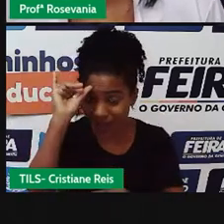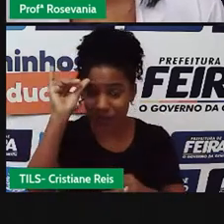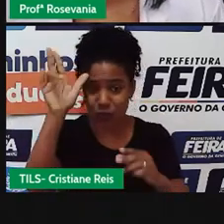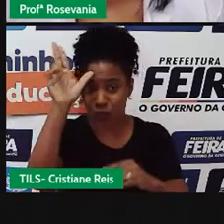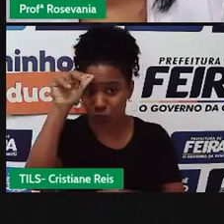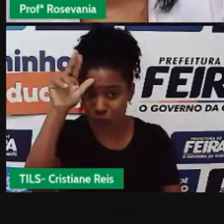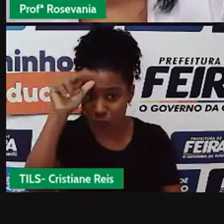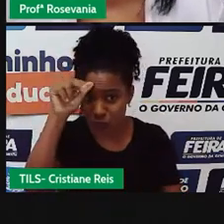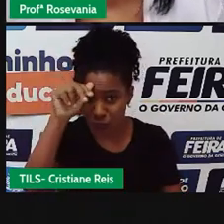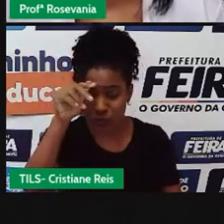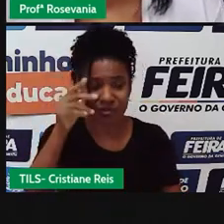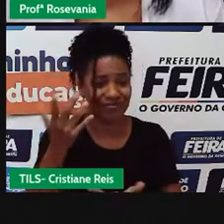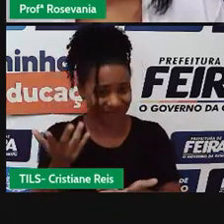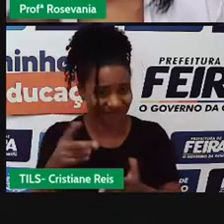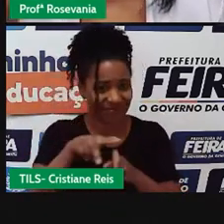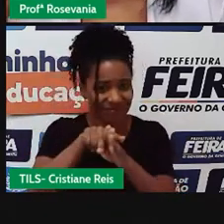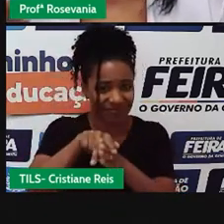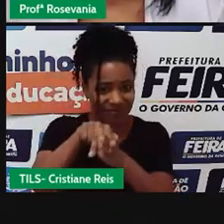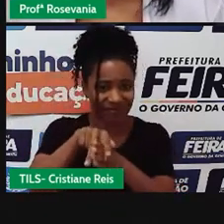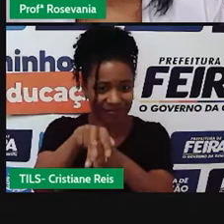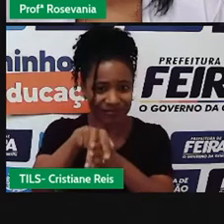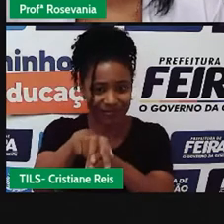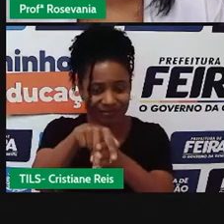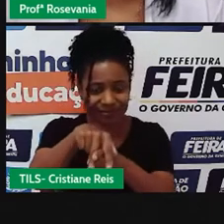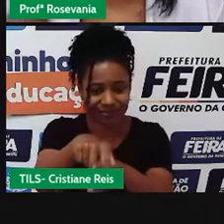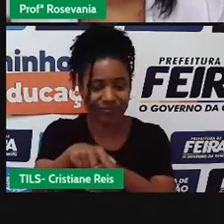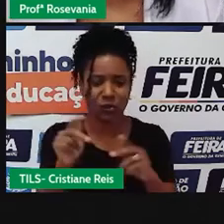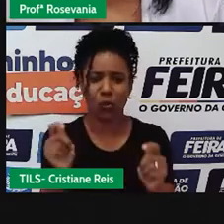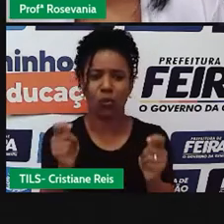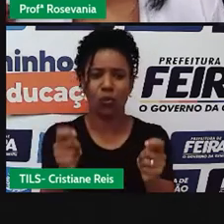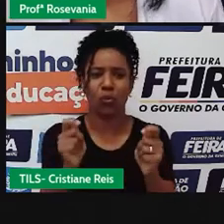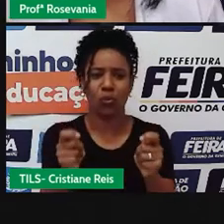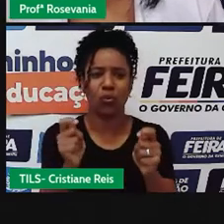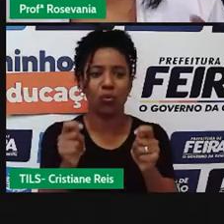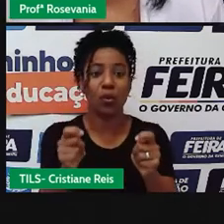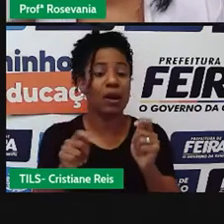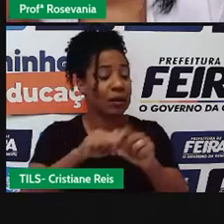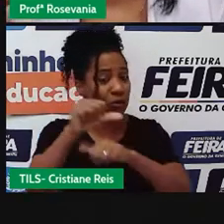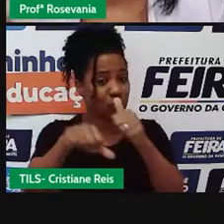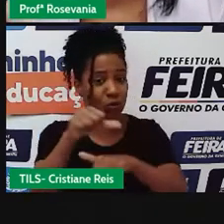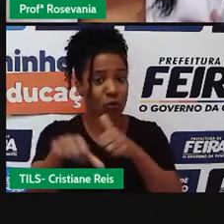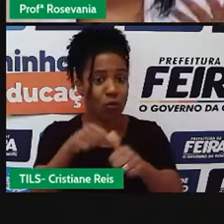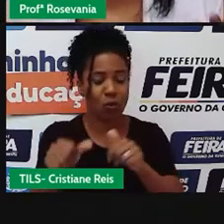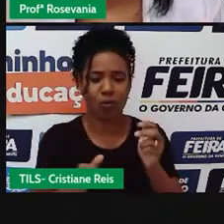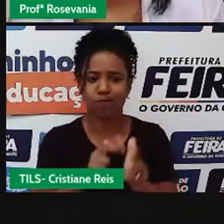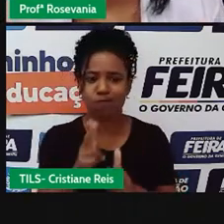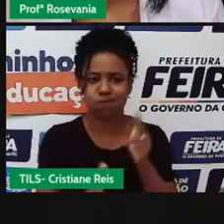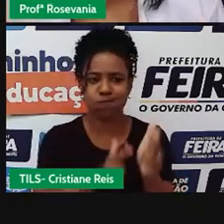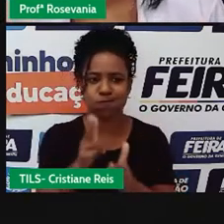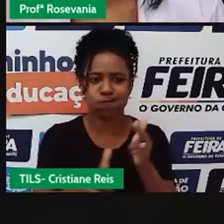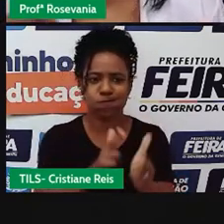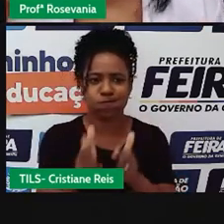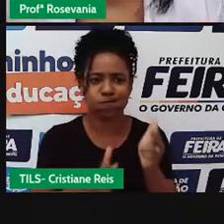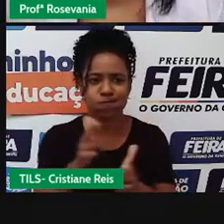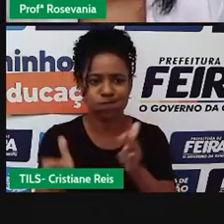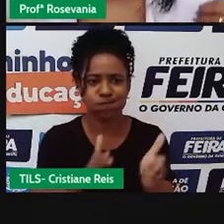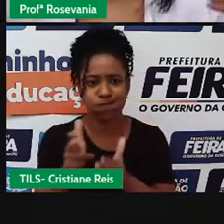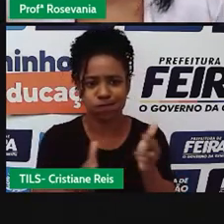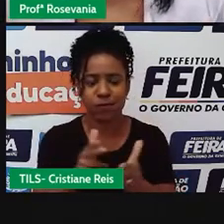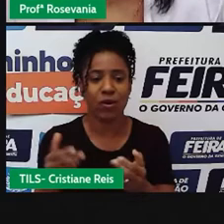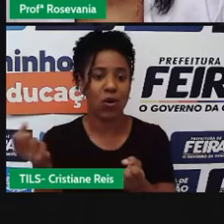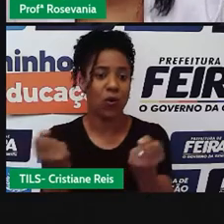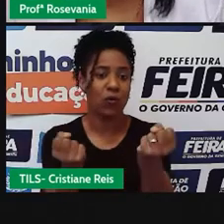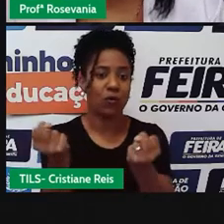desenvolvimento, e a partir daí, quando inventou, né, a máquina abatou, que começou a criar os primeiros carros, né,